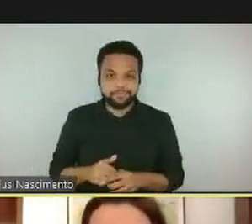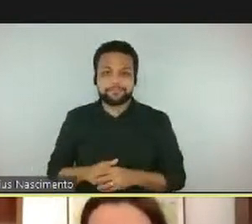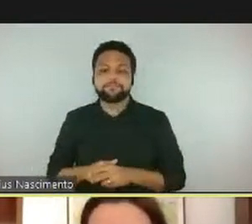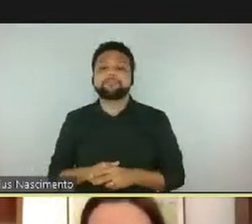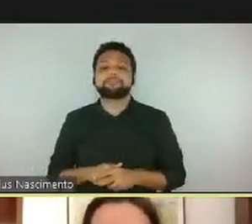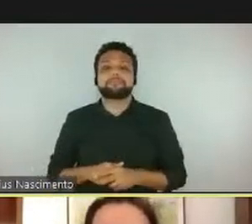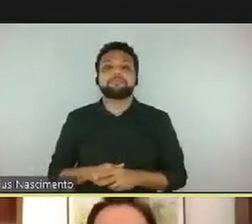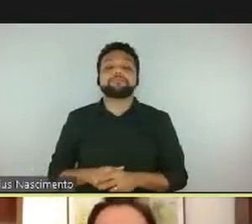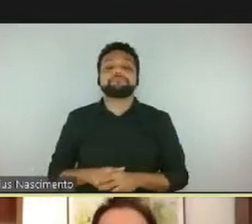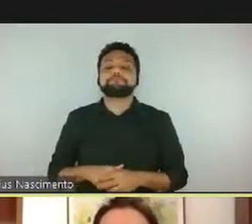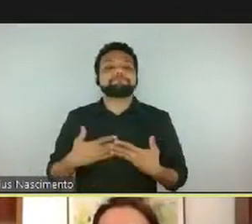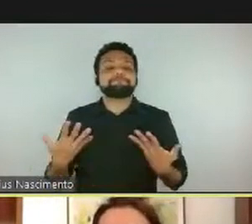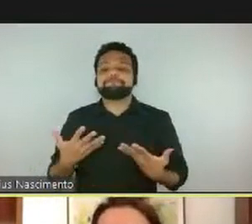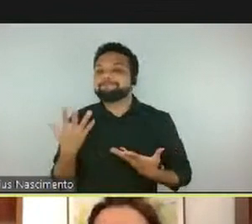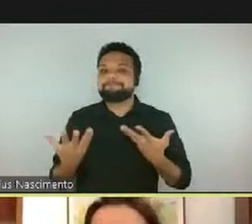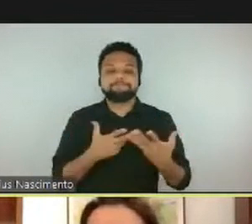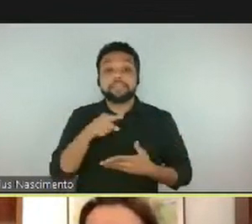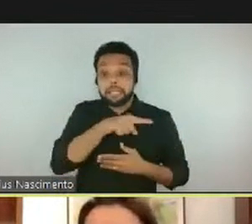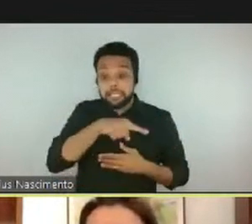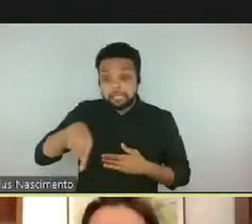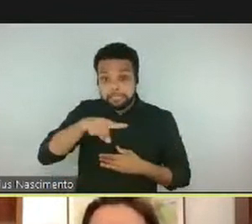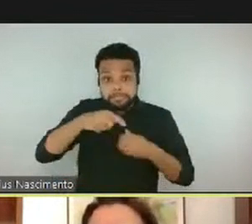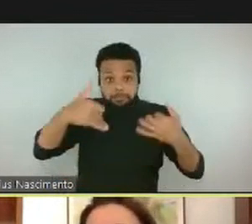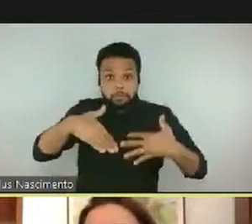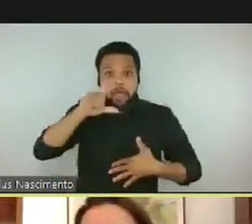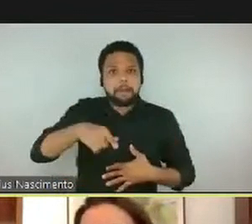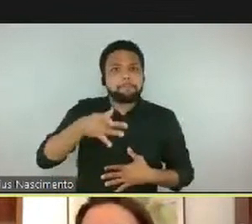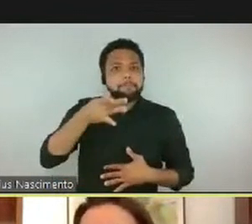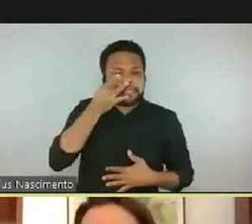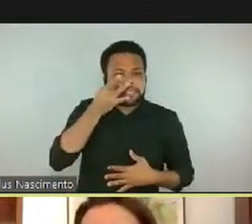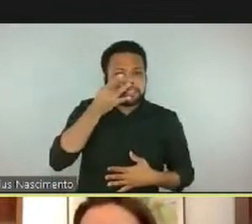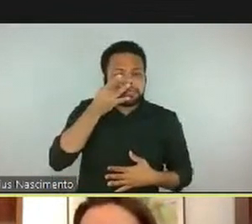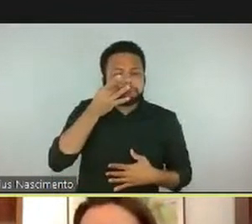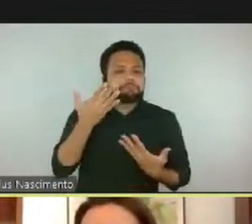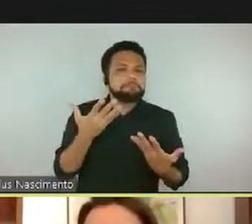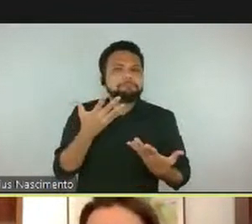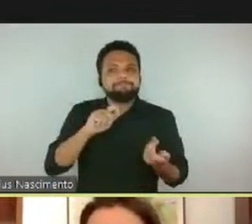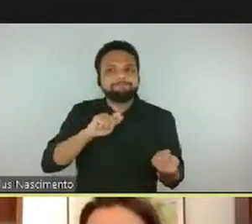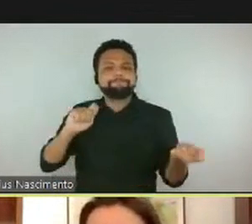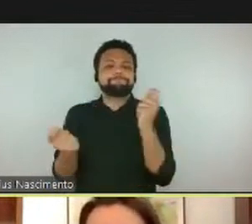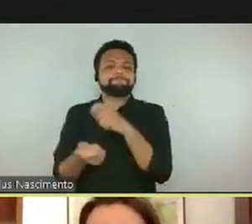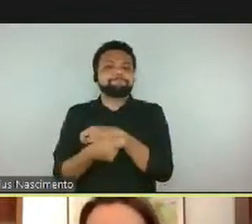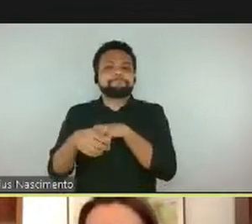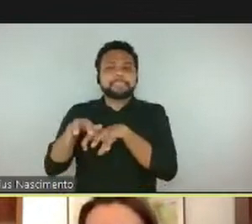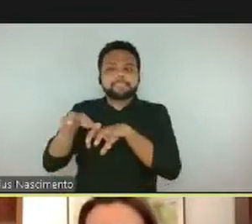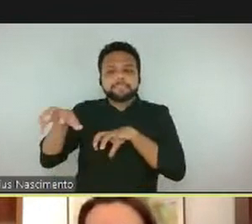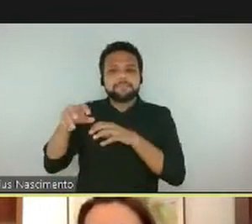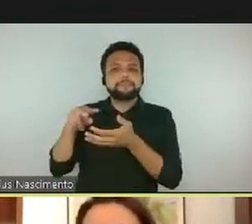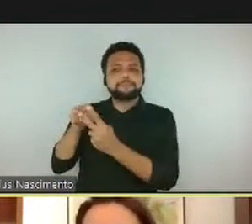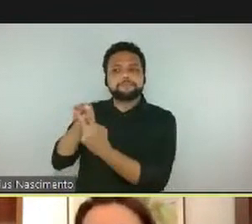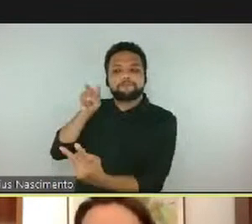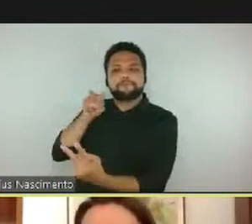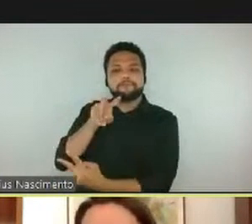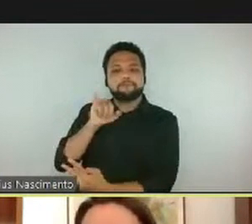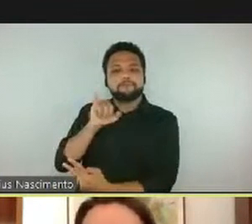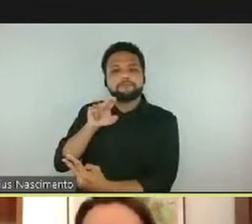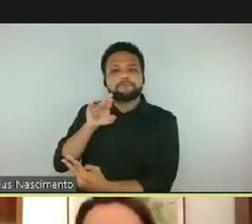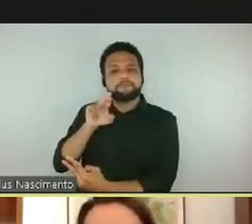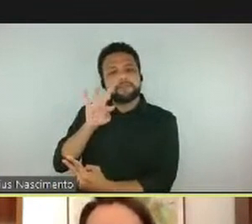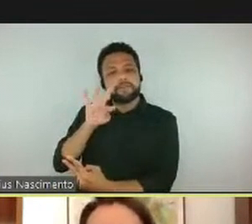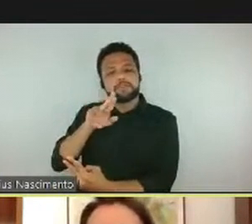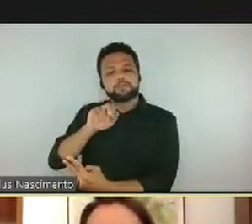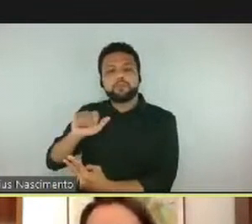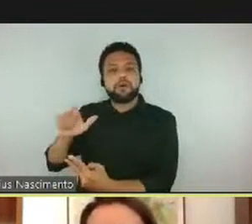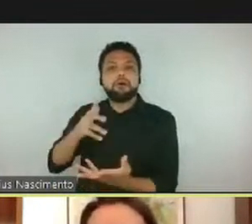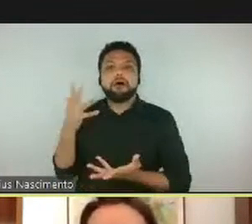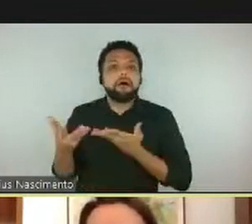virtual, a primeira providência foi colocar imagens num PowerPoint mostrando a localização do MAC,